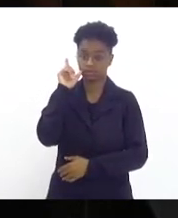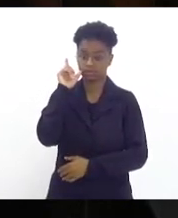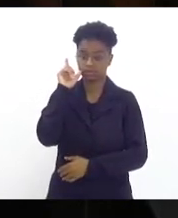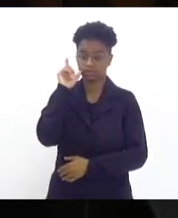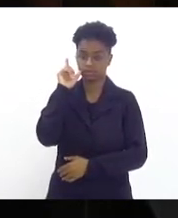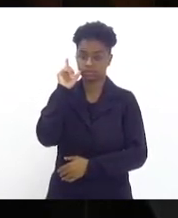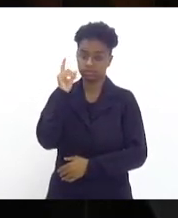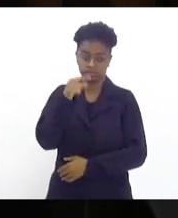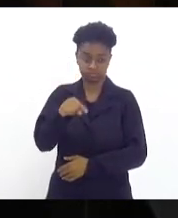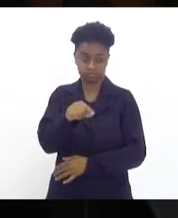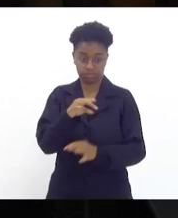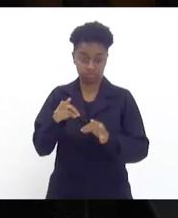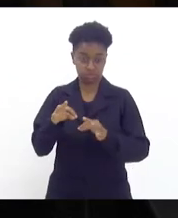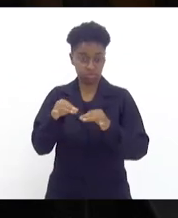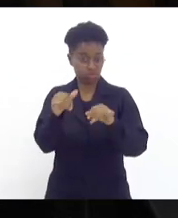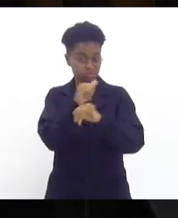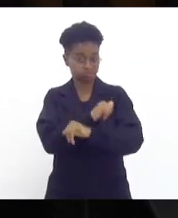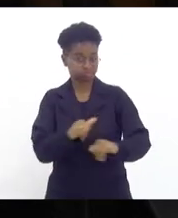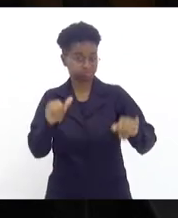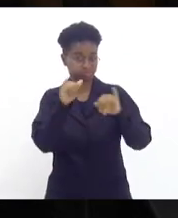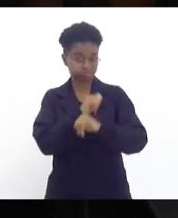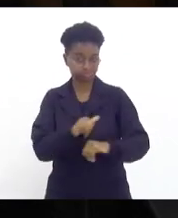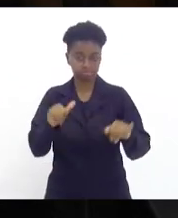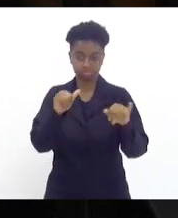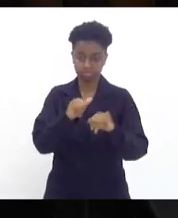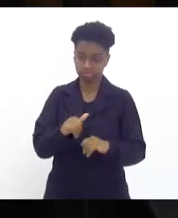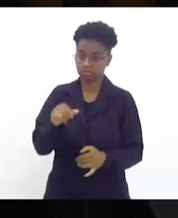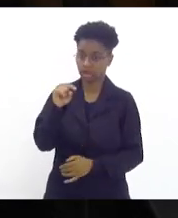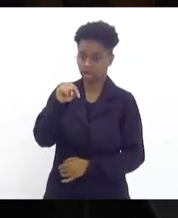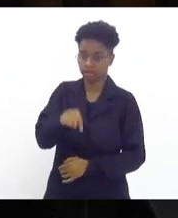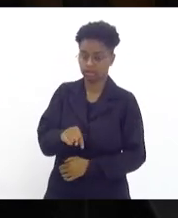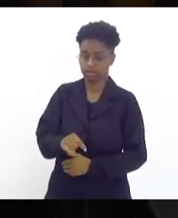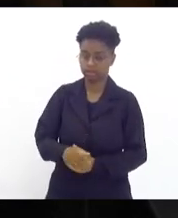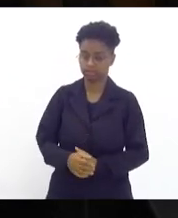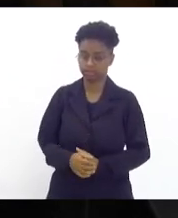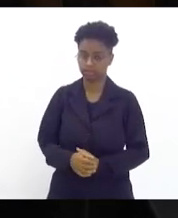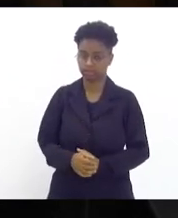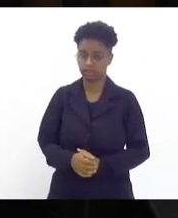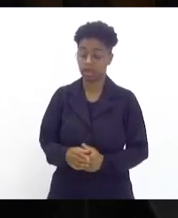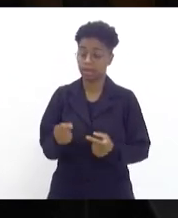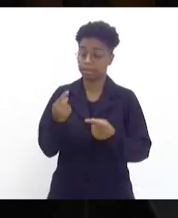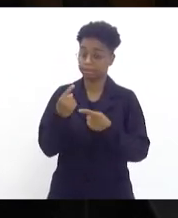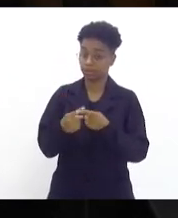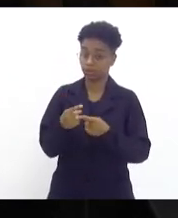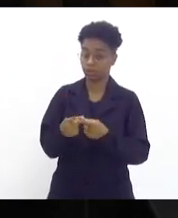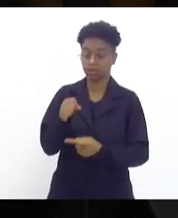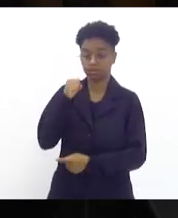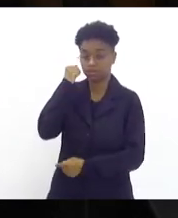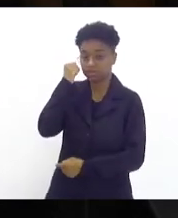todos aqui nos pronunciamos, deputado Douglas Ruas, porque o senador,